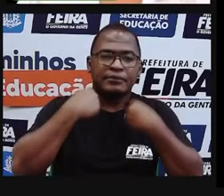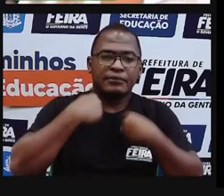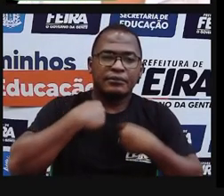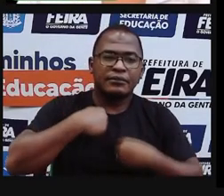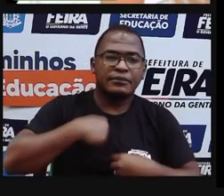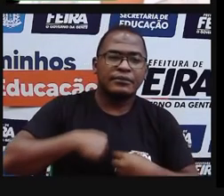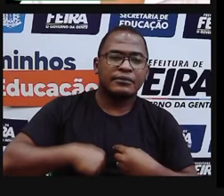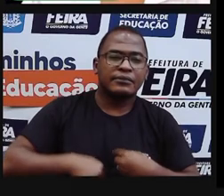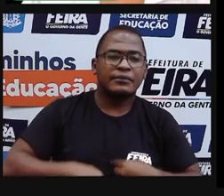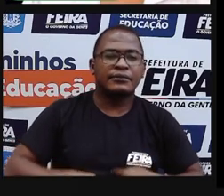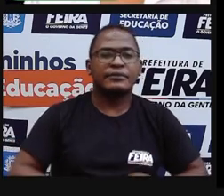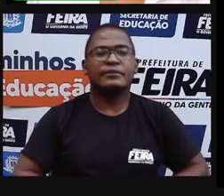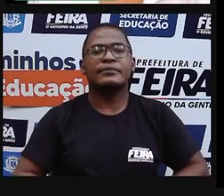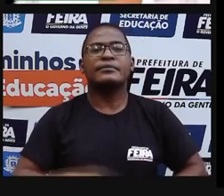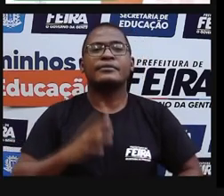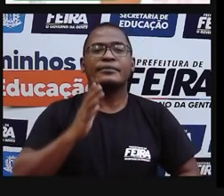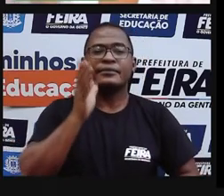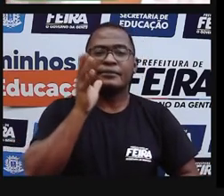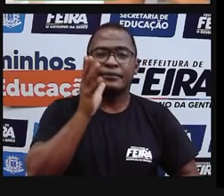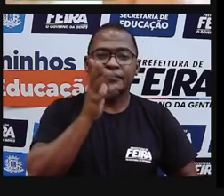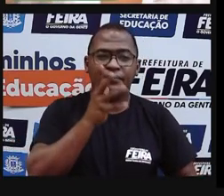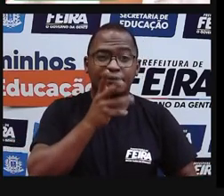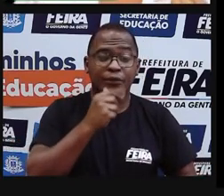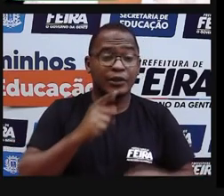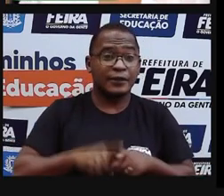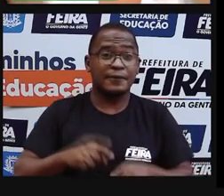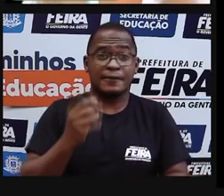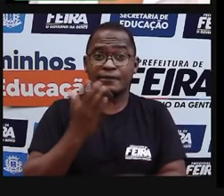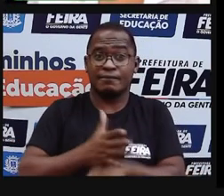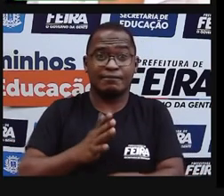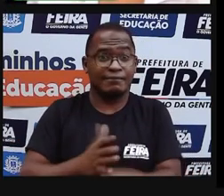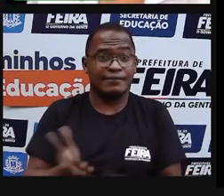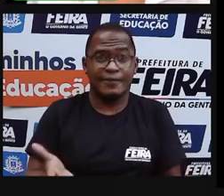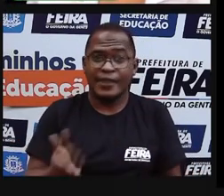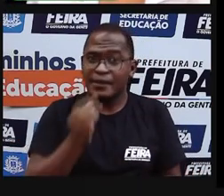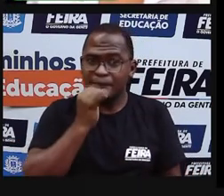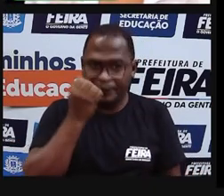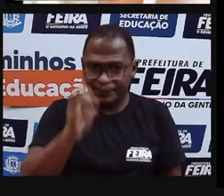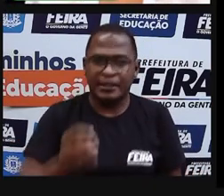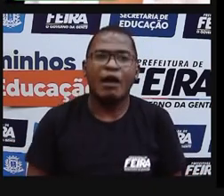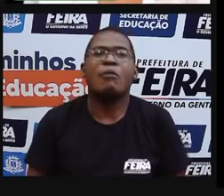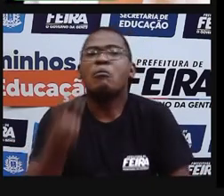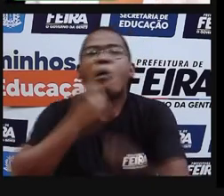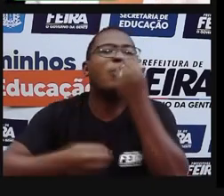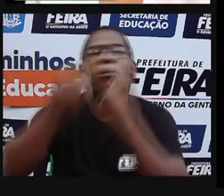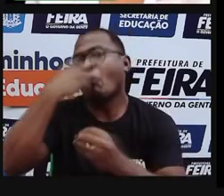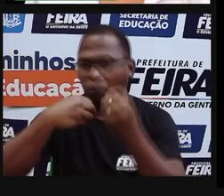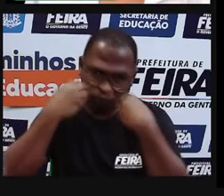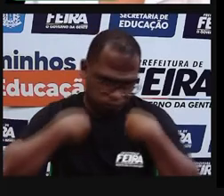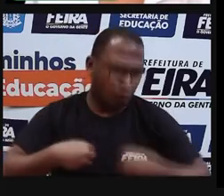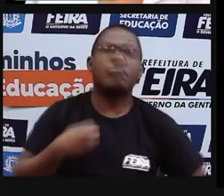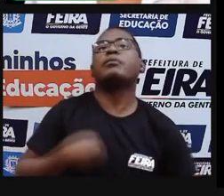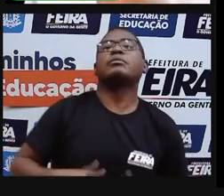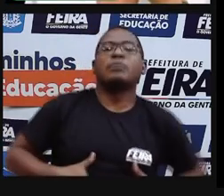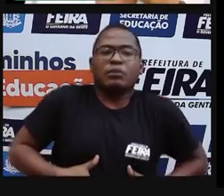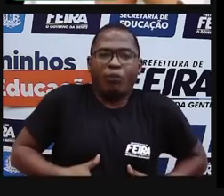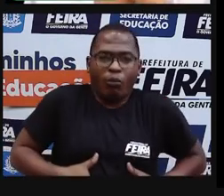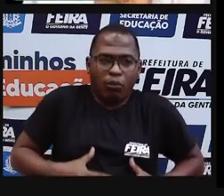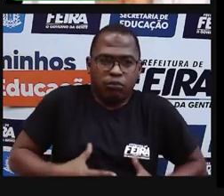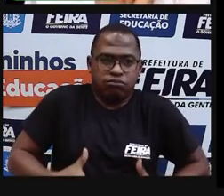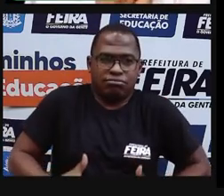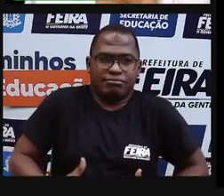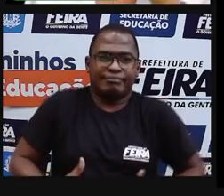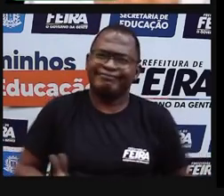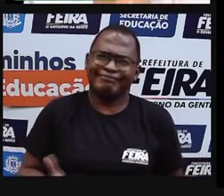vontade de continuar e demorar de comer. Mas quando a gente come mais rápido, não dá tempo do nosso corpo se preparar e a gente se sentir saciado. Então, duas